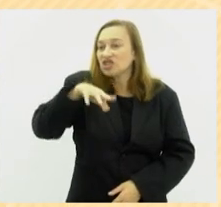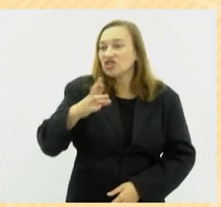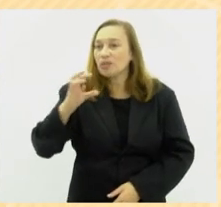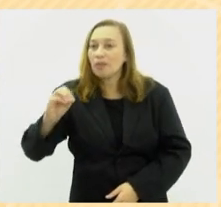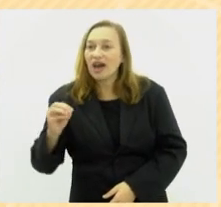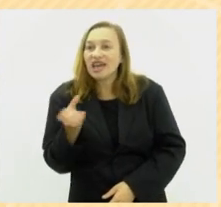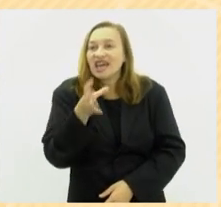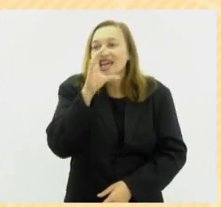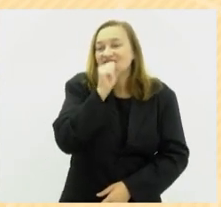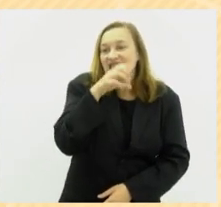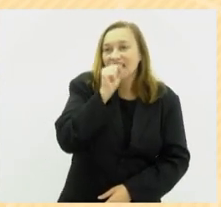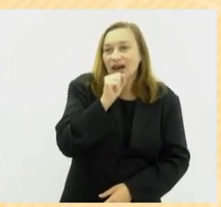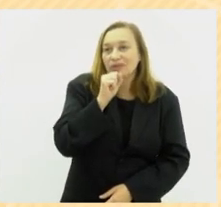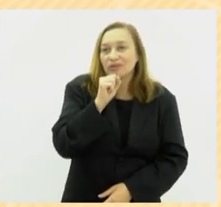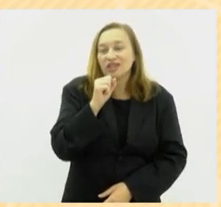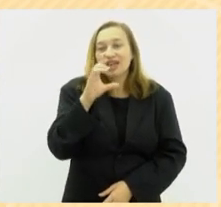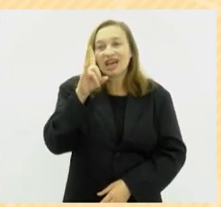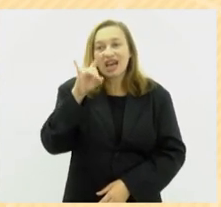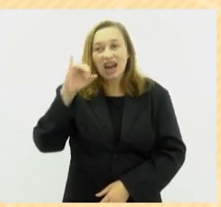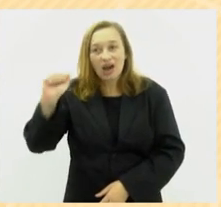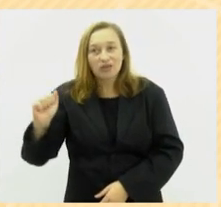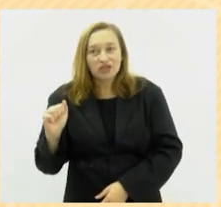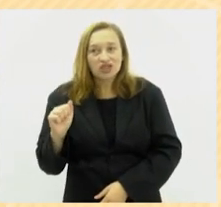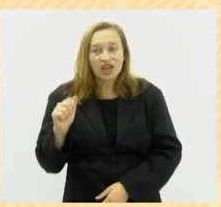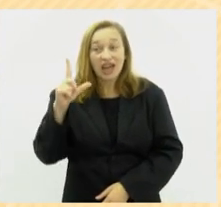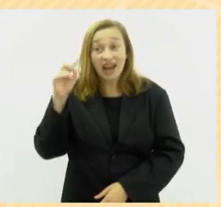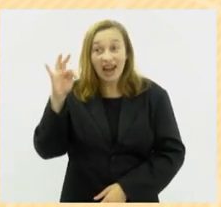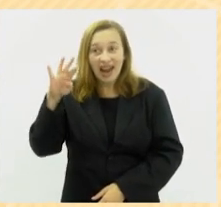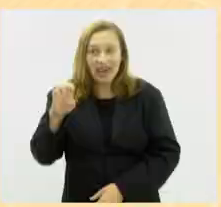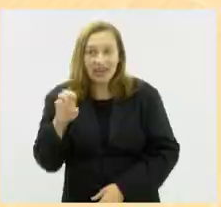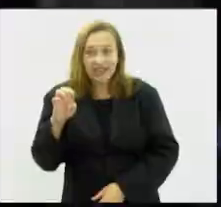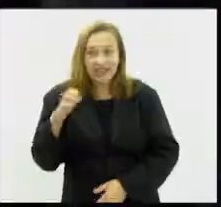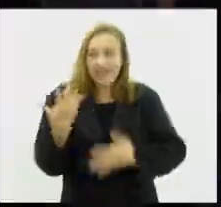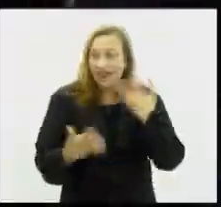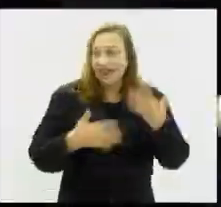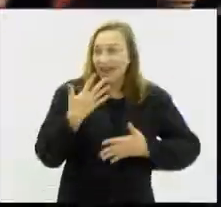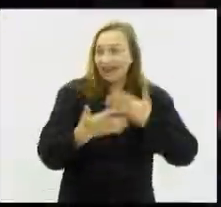sábado, dia 11, é a cantora Cláudia Leite, que chega animando a cidade.